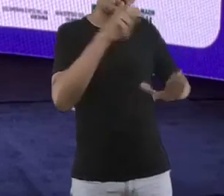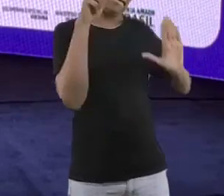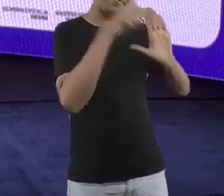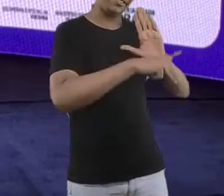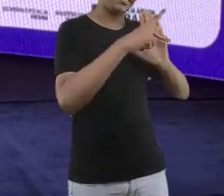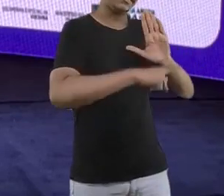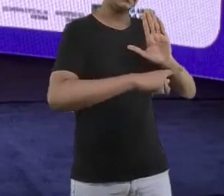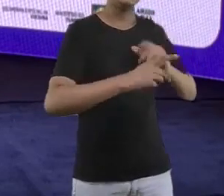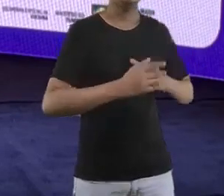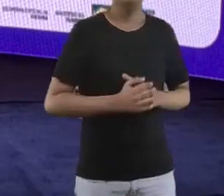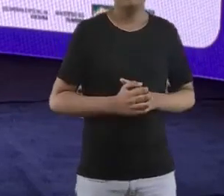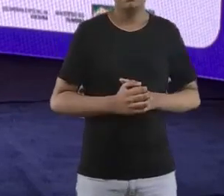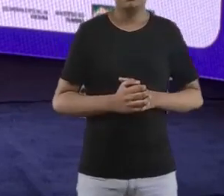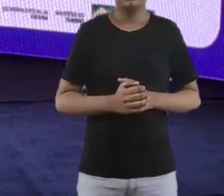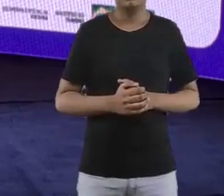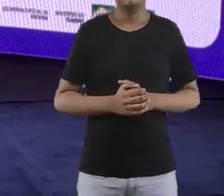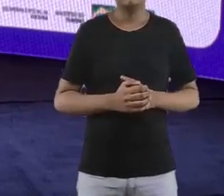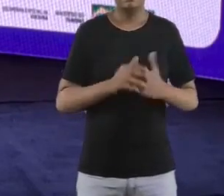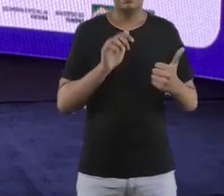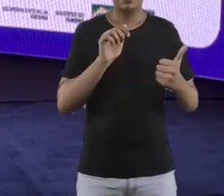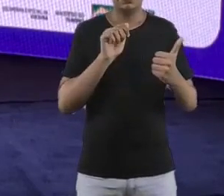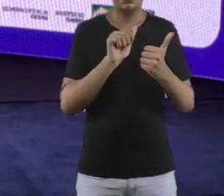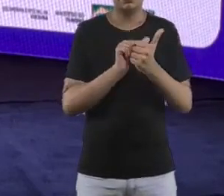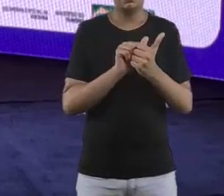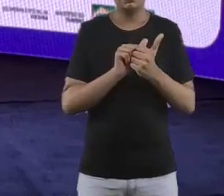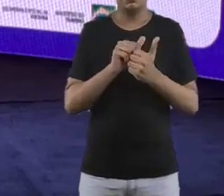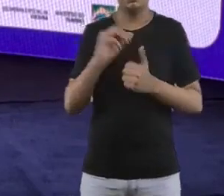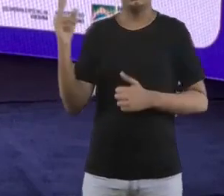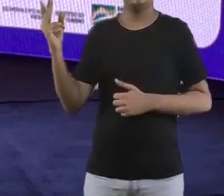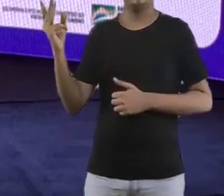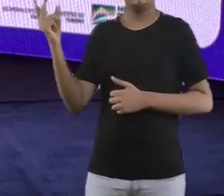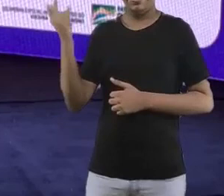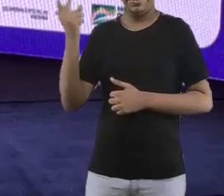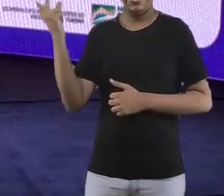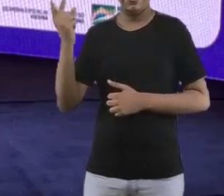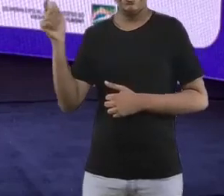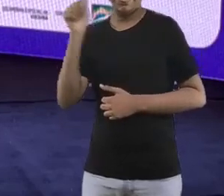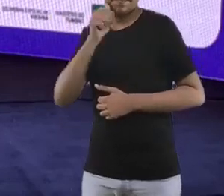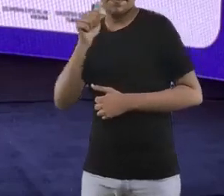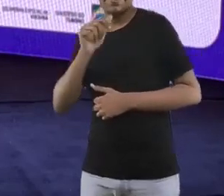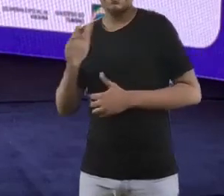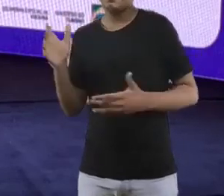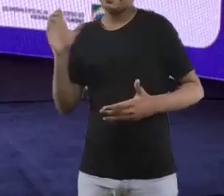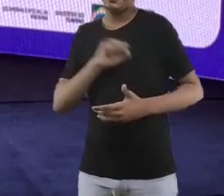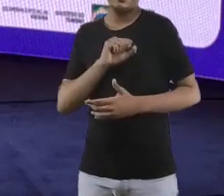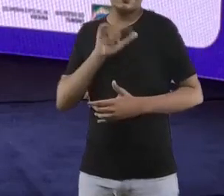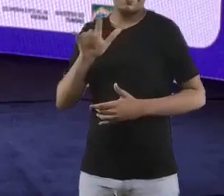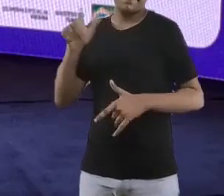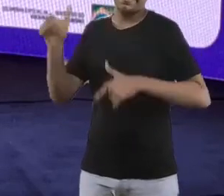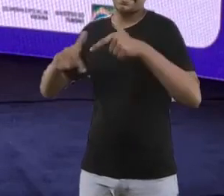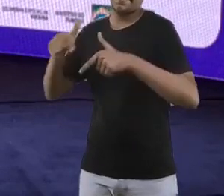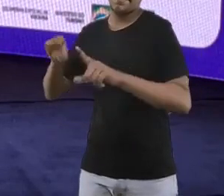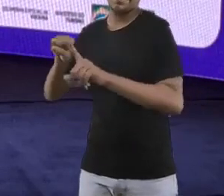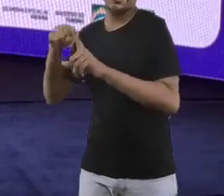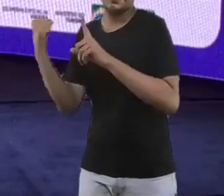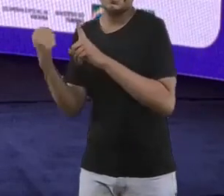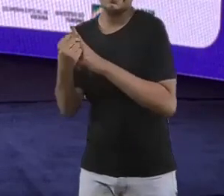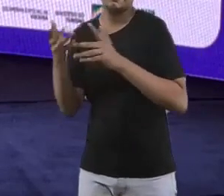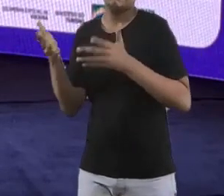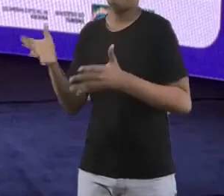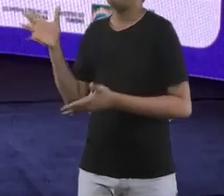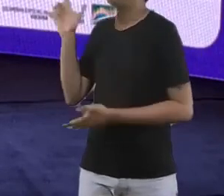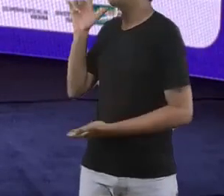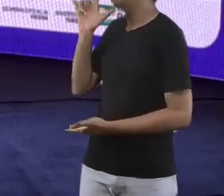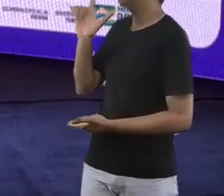óbvio, juntamente com o BOA, essa parte toda de social é algo que a gente ama muito no Ambev. E a gente é muito envolvido, ama demais. Então,